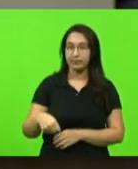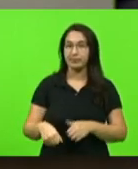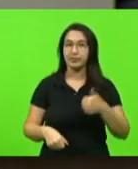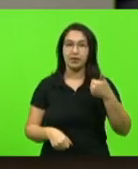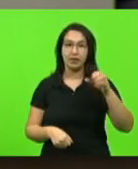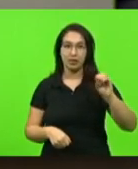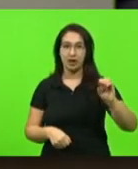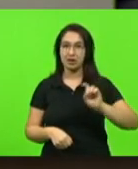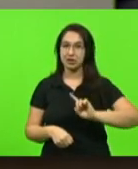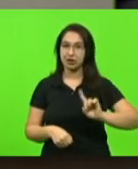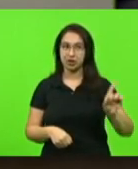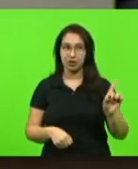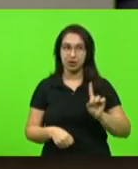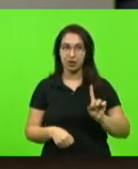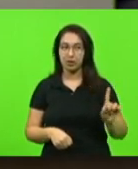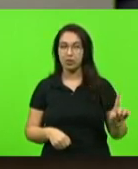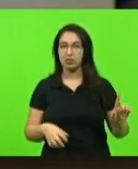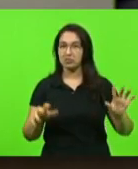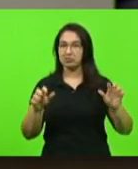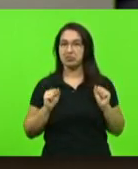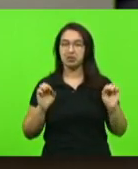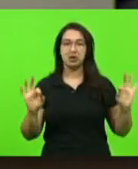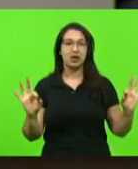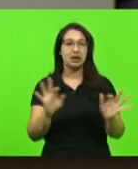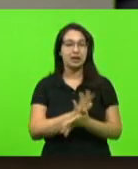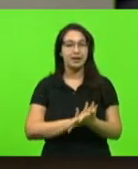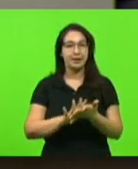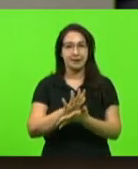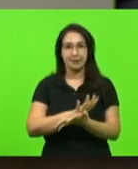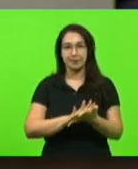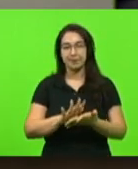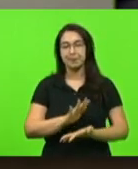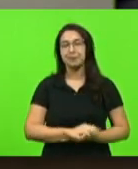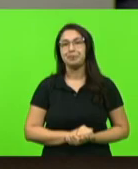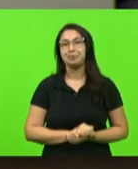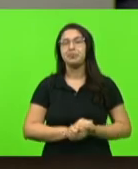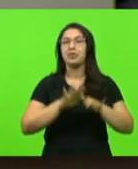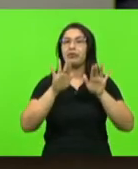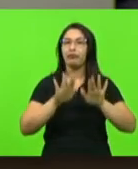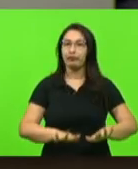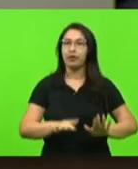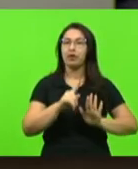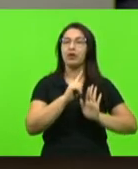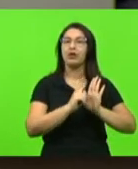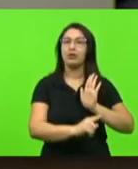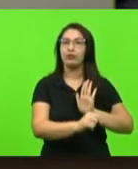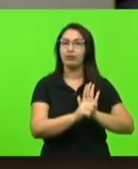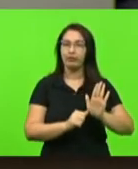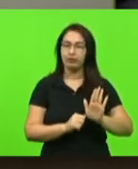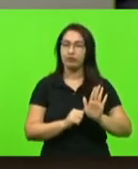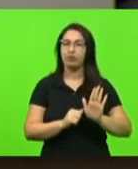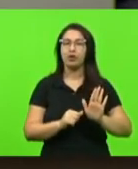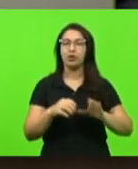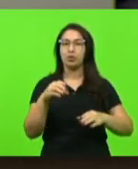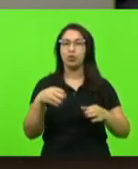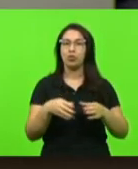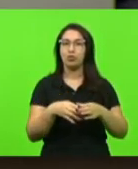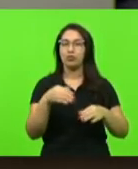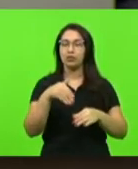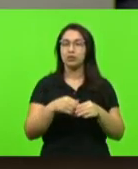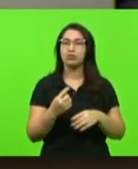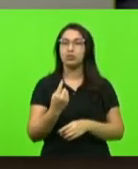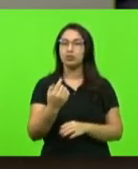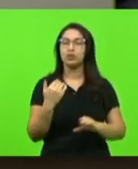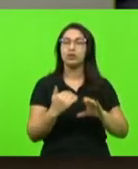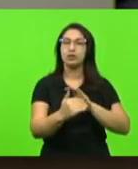10 votos não e nenhuma abstenção. Foi mantido o veto, em turno único, encaminhado pela mensagem